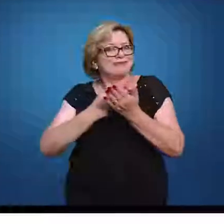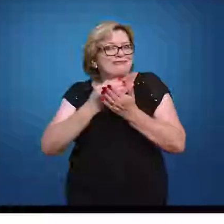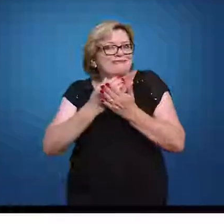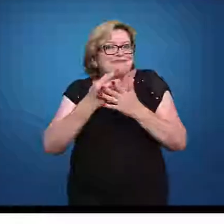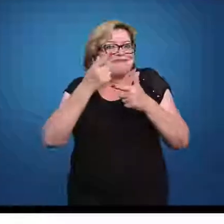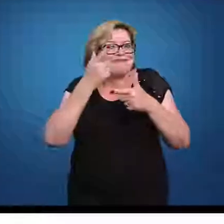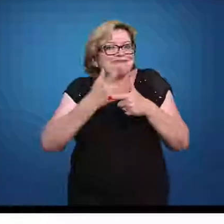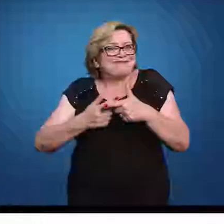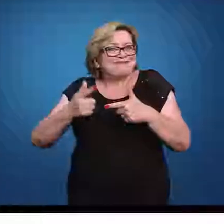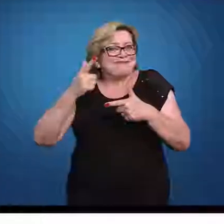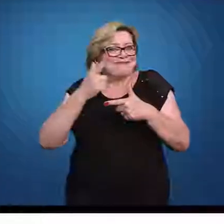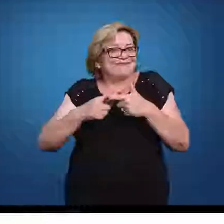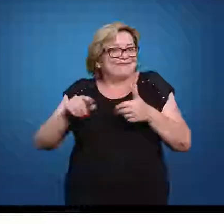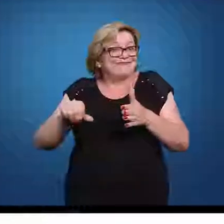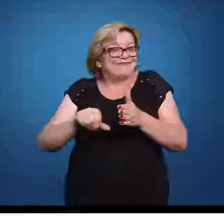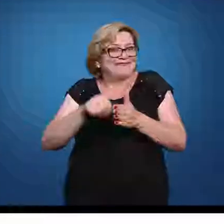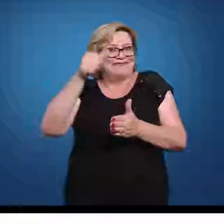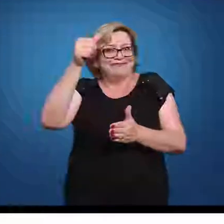problema.